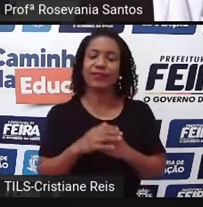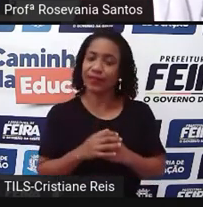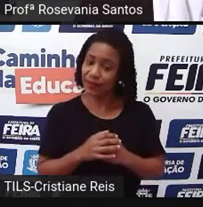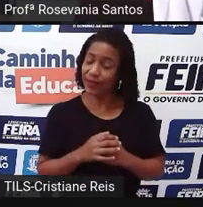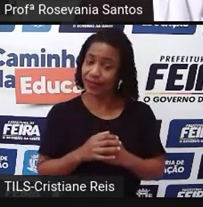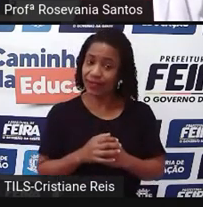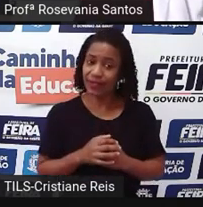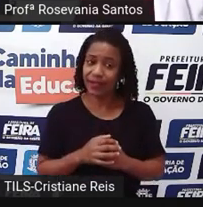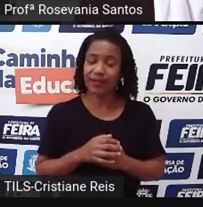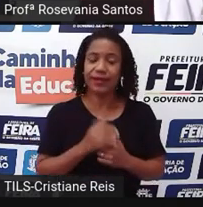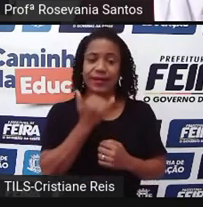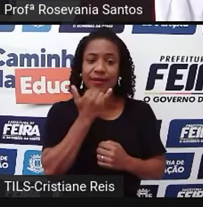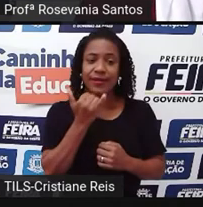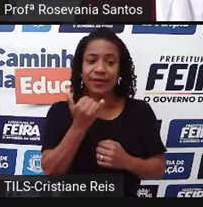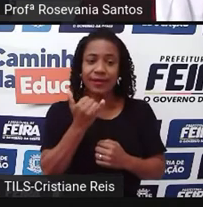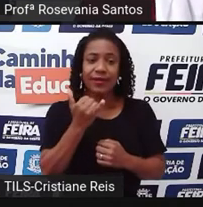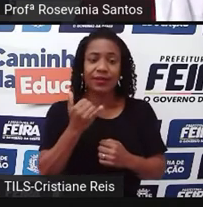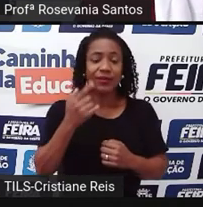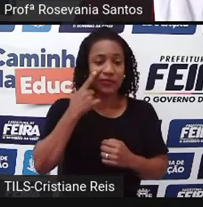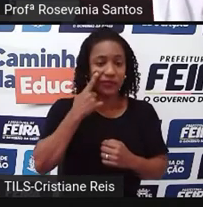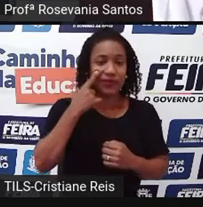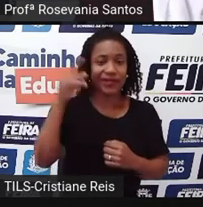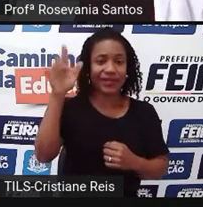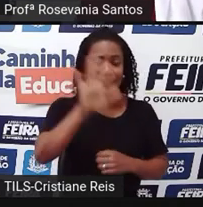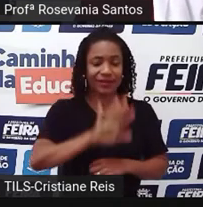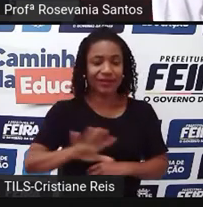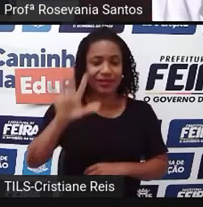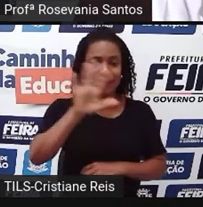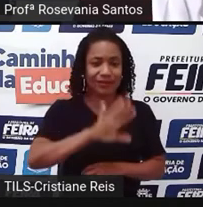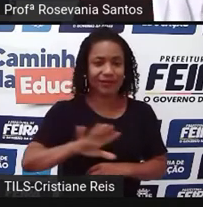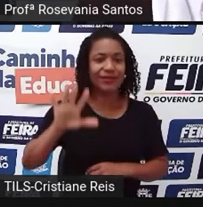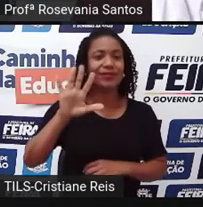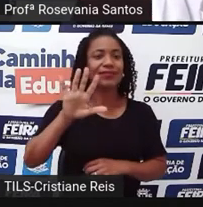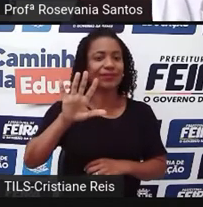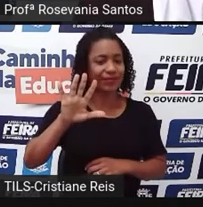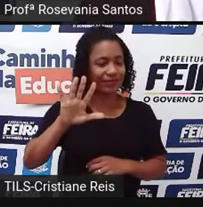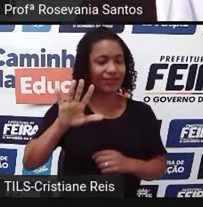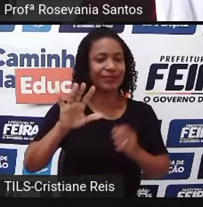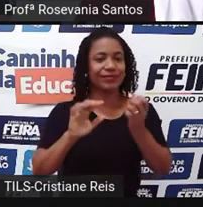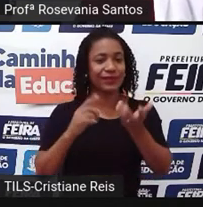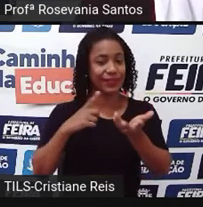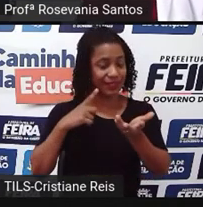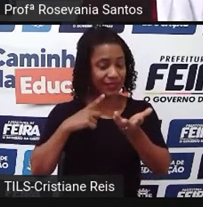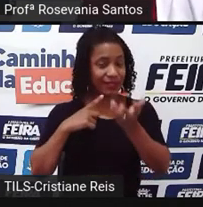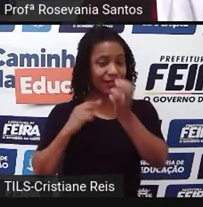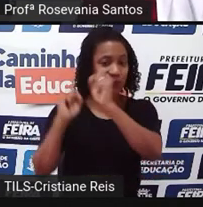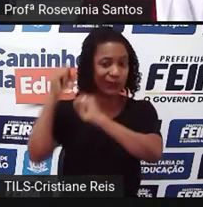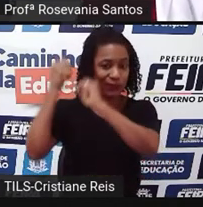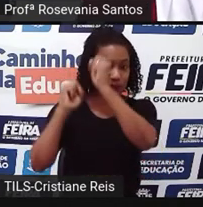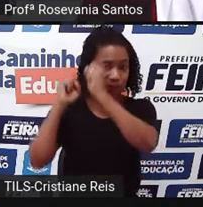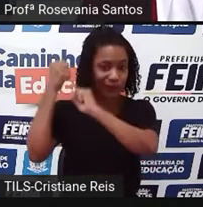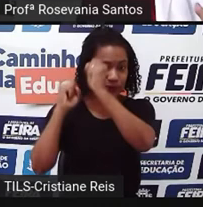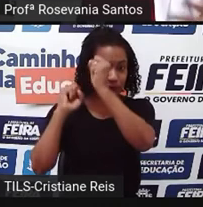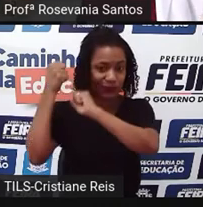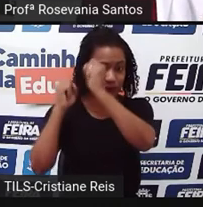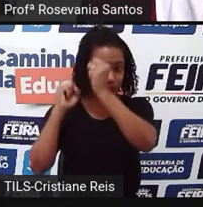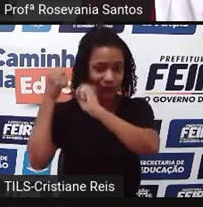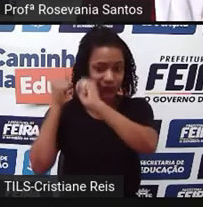perceber que nesse espaço eu vou ter o melhor parque industrial, as melhores, como para dizer,